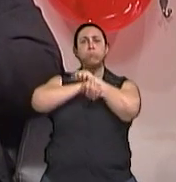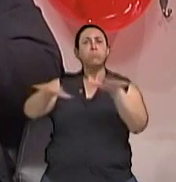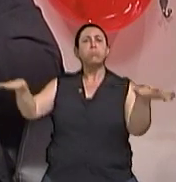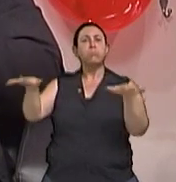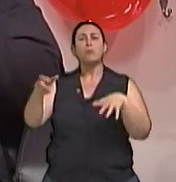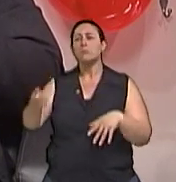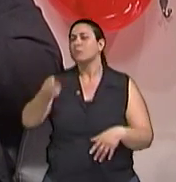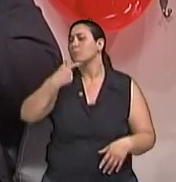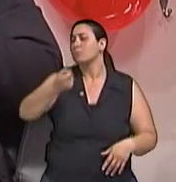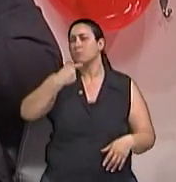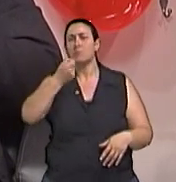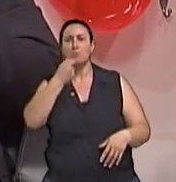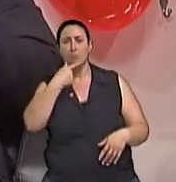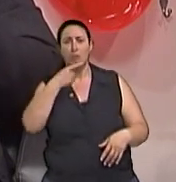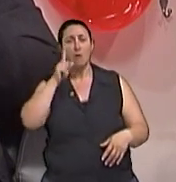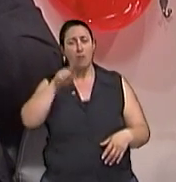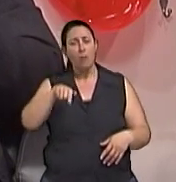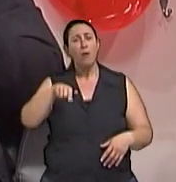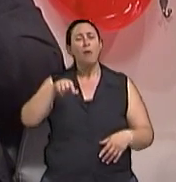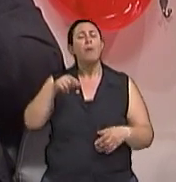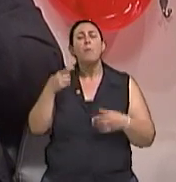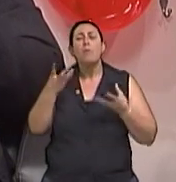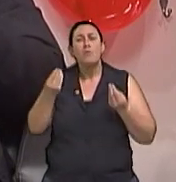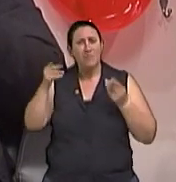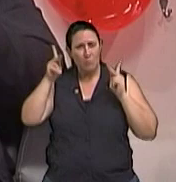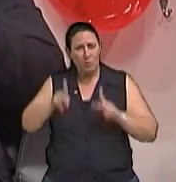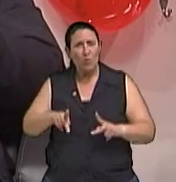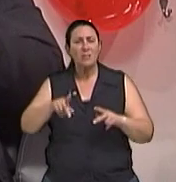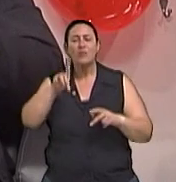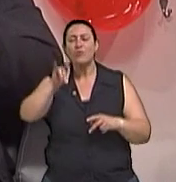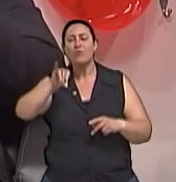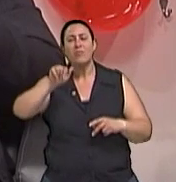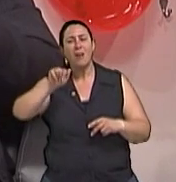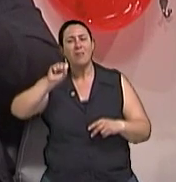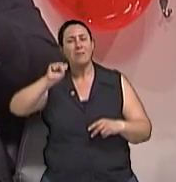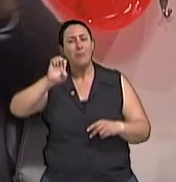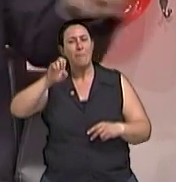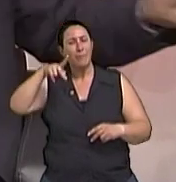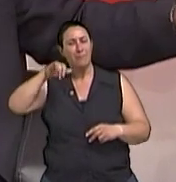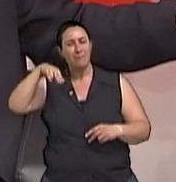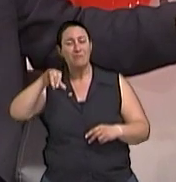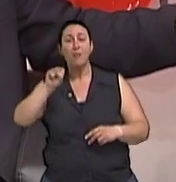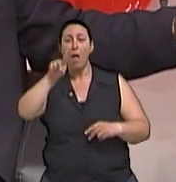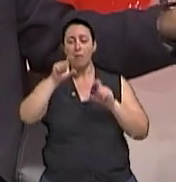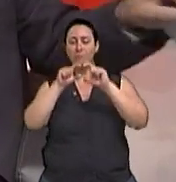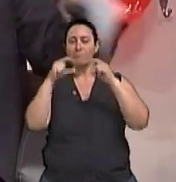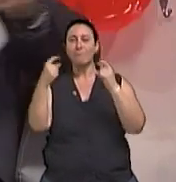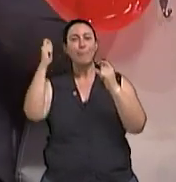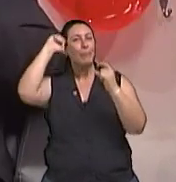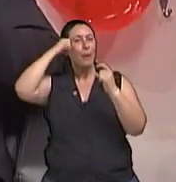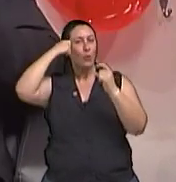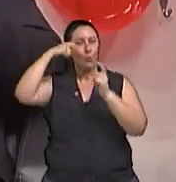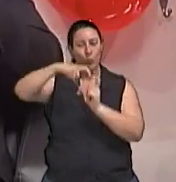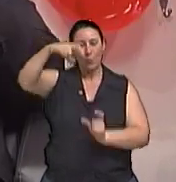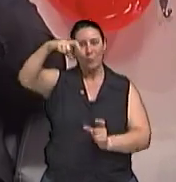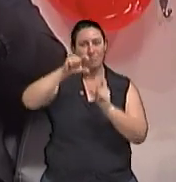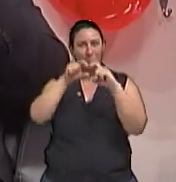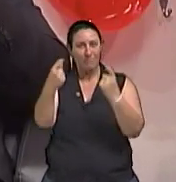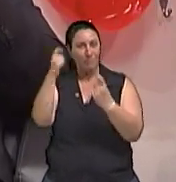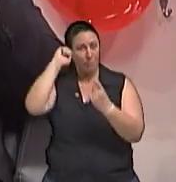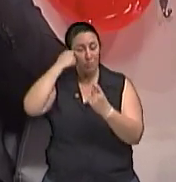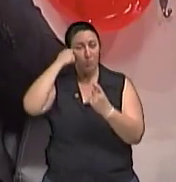de benzodiazepínicos. O que são os benzodiazepínicos? A grande maioria dos medicamentos de taja preta, né? Então, esses receituários